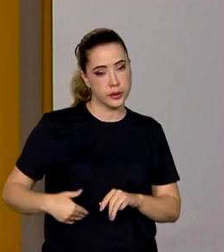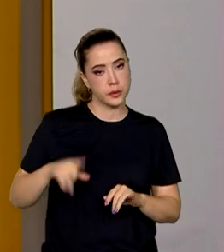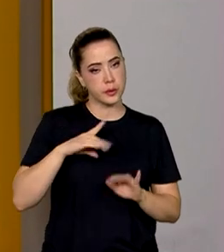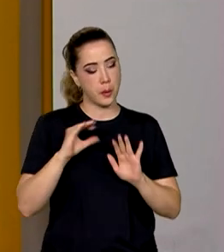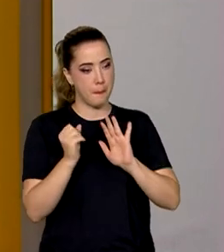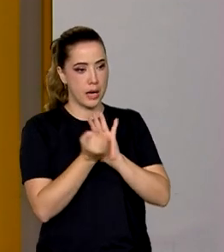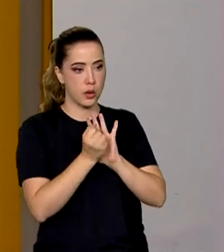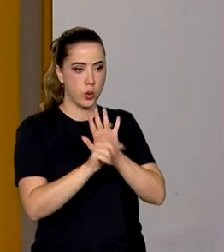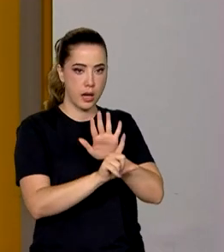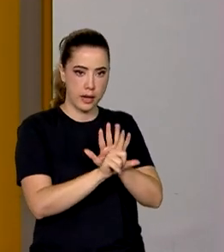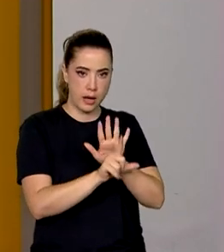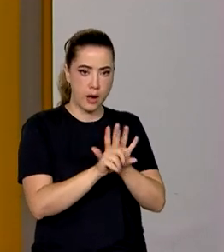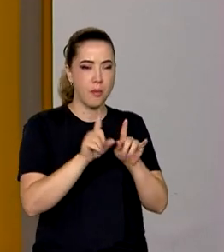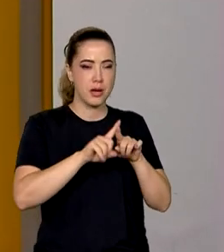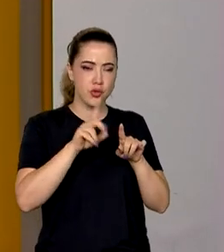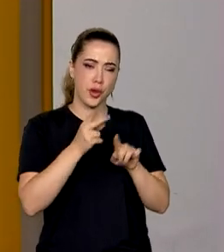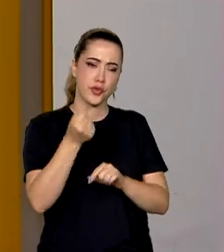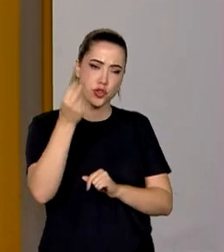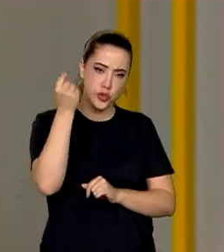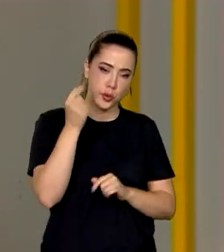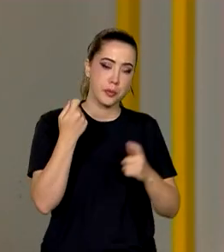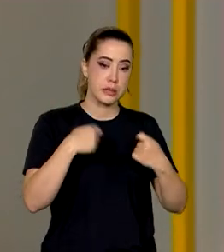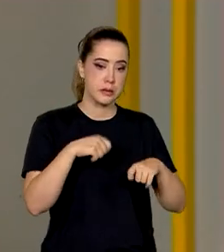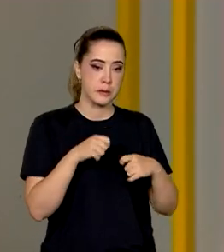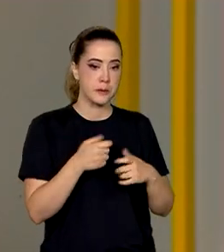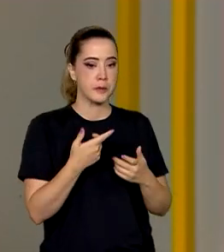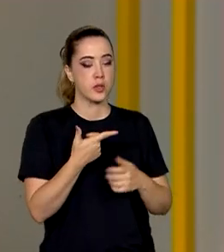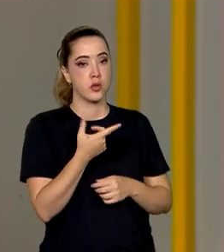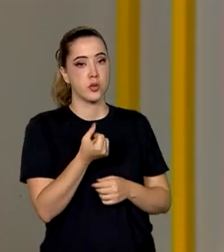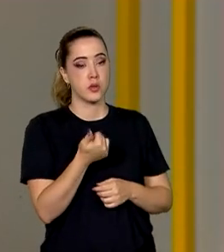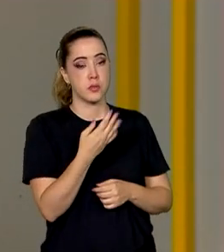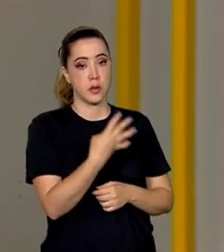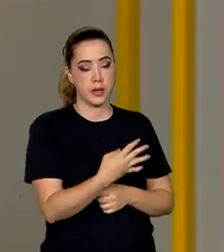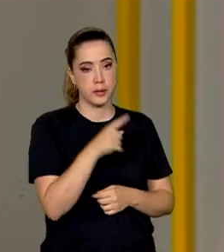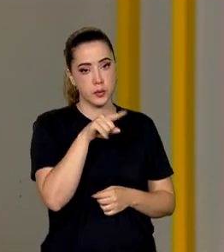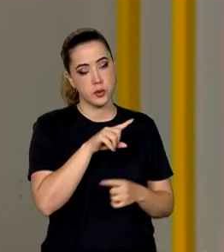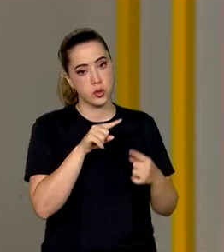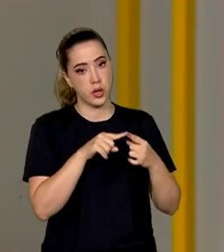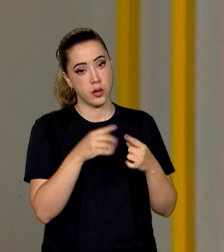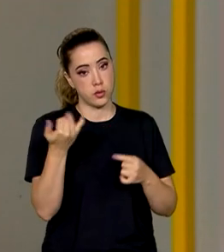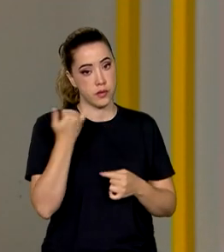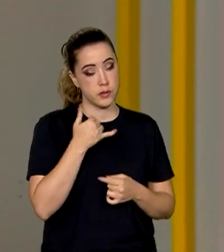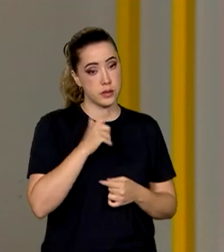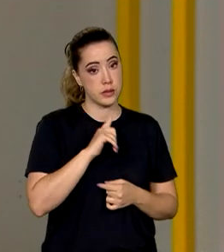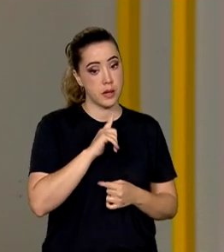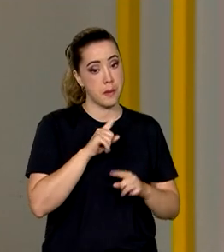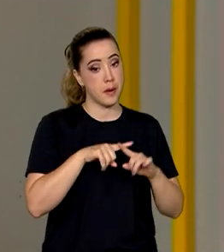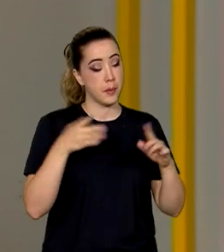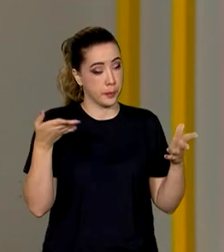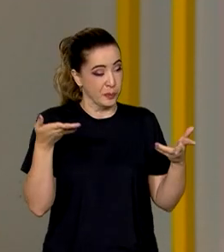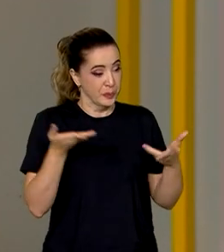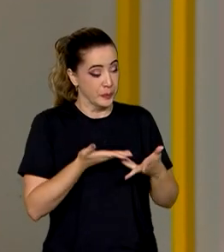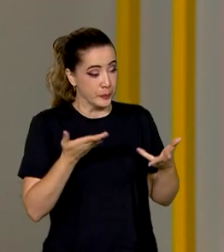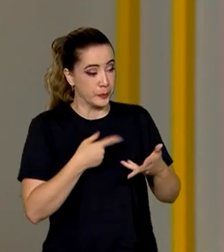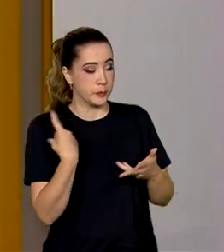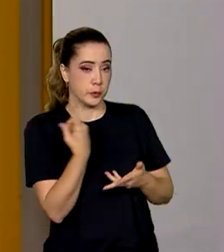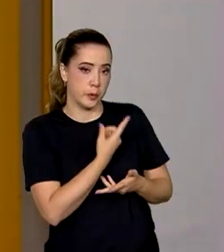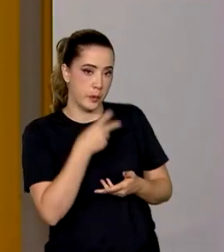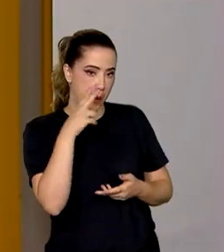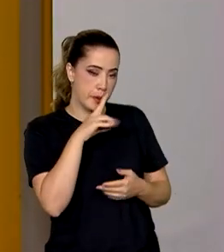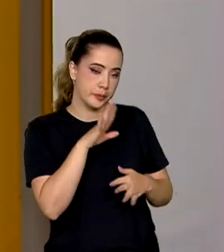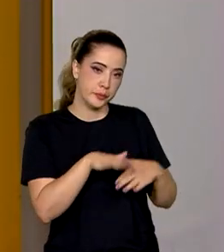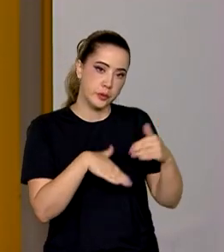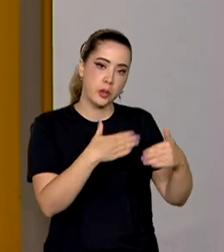marco, mas ele já está um tanto defasado. Ele é de 2014, segundo a informação que nós temos. E agora, então, nós temos em